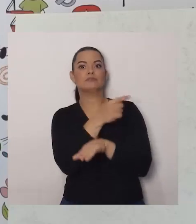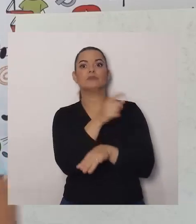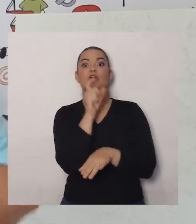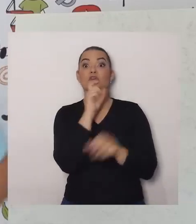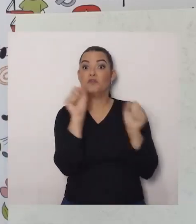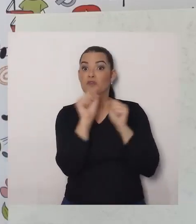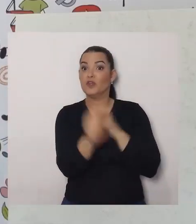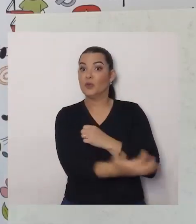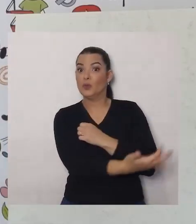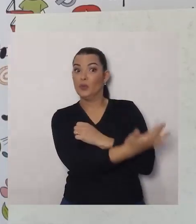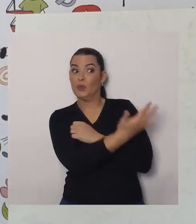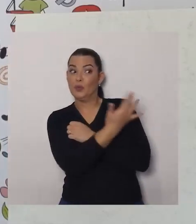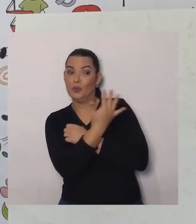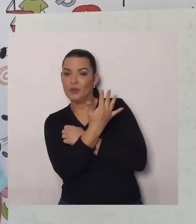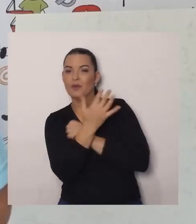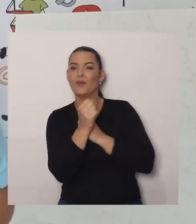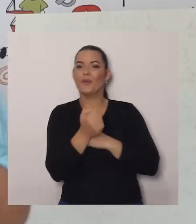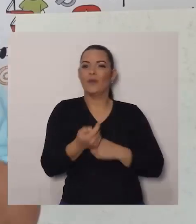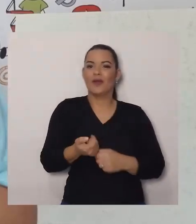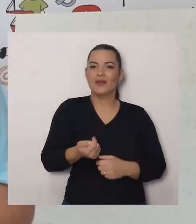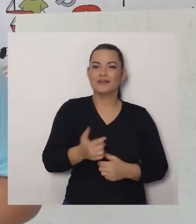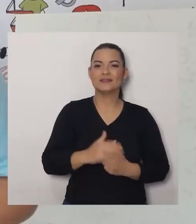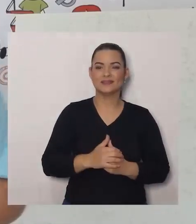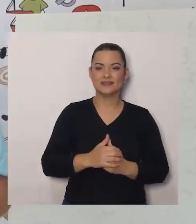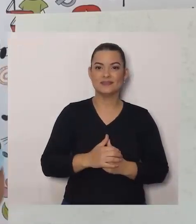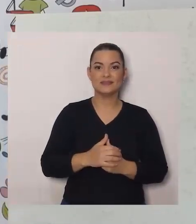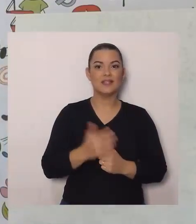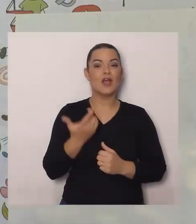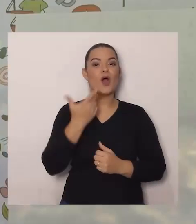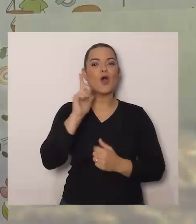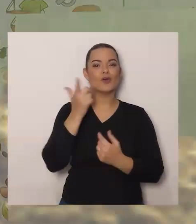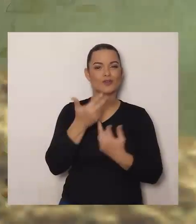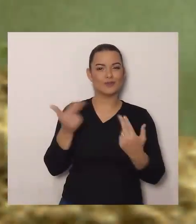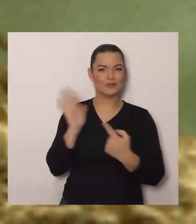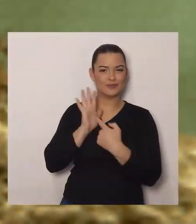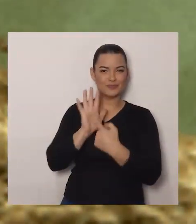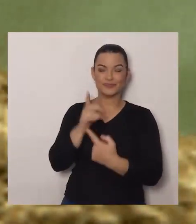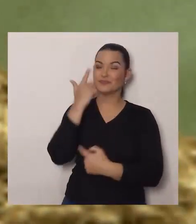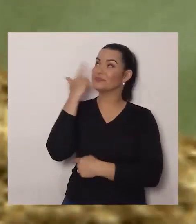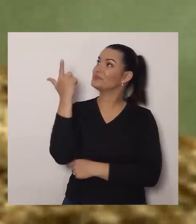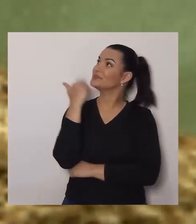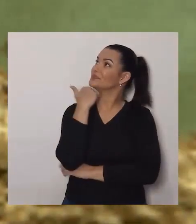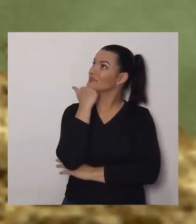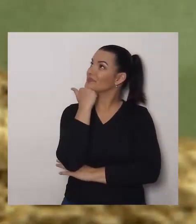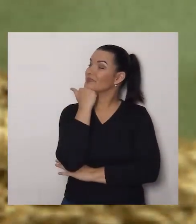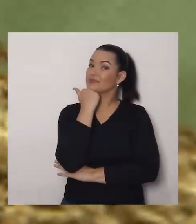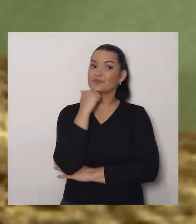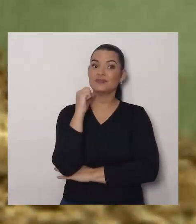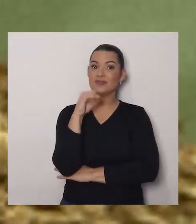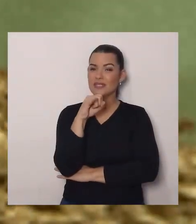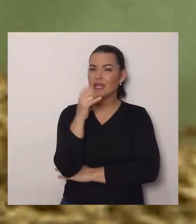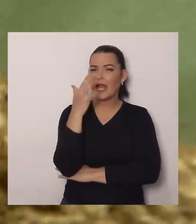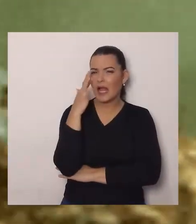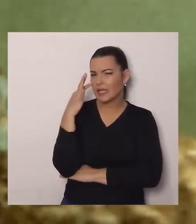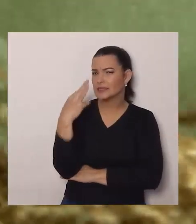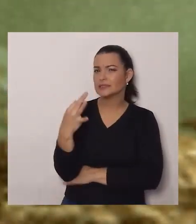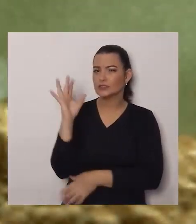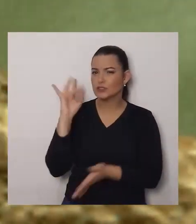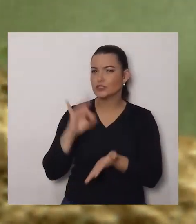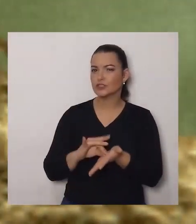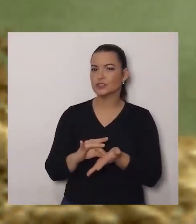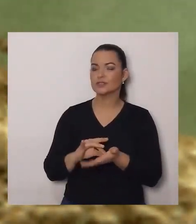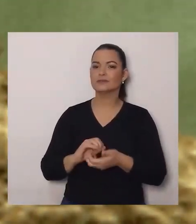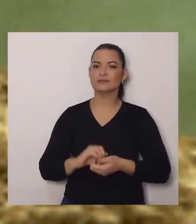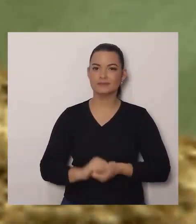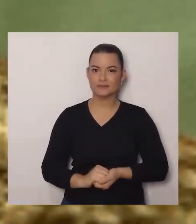Tenho mais uma coisa, Para te mostrar, Observe, Mais uma vez, Se você, Prestar, Bastante atenção,